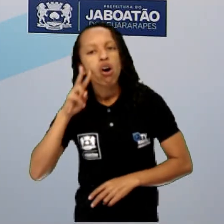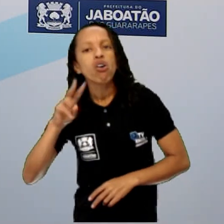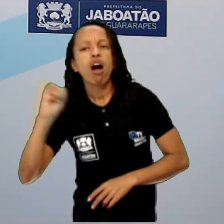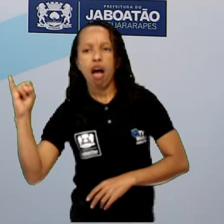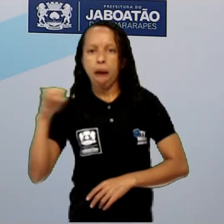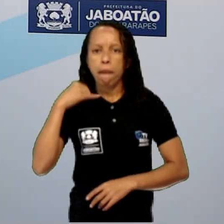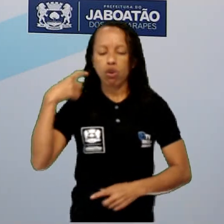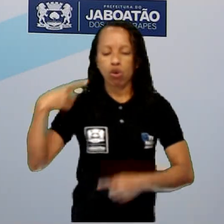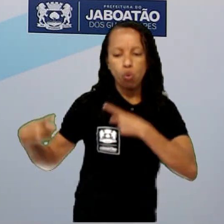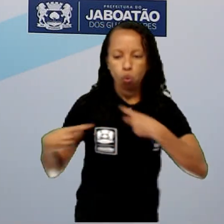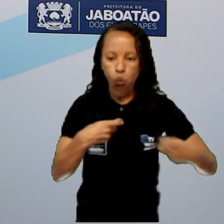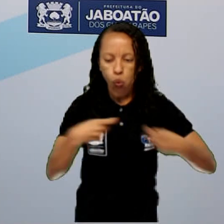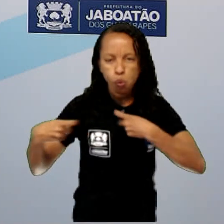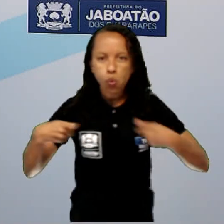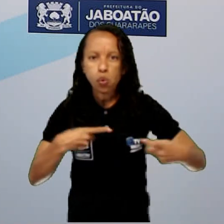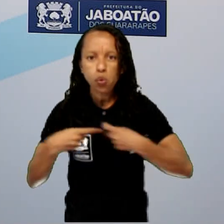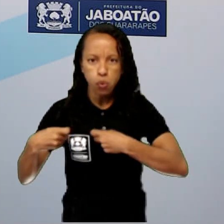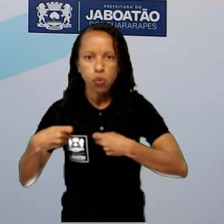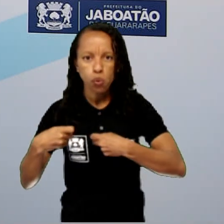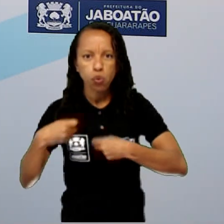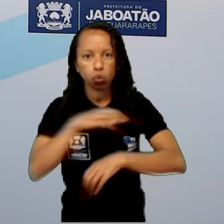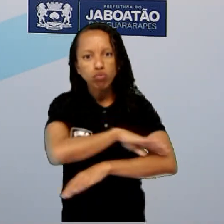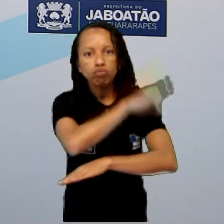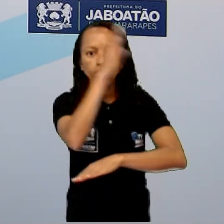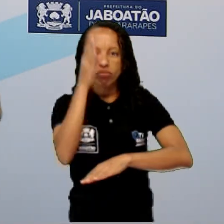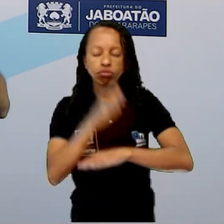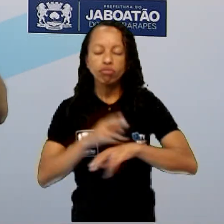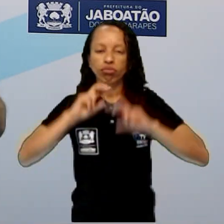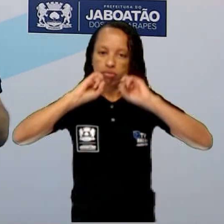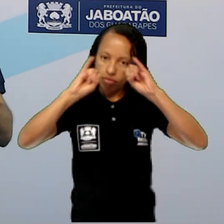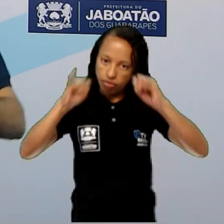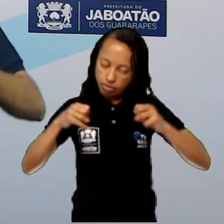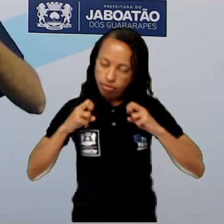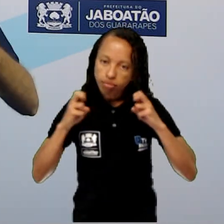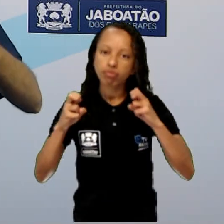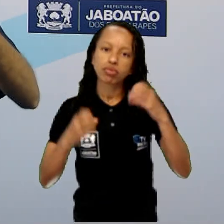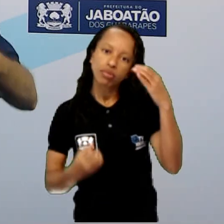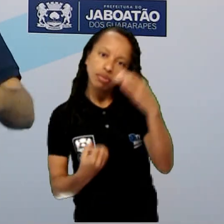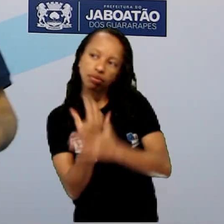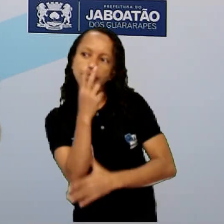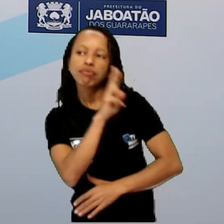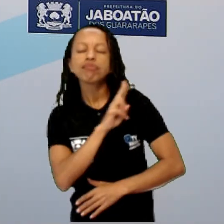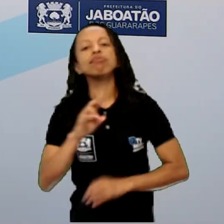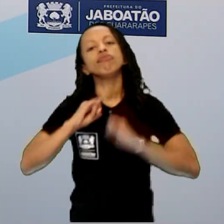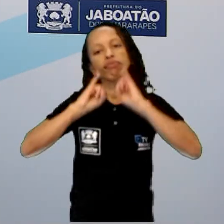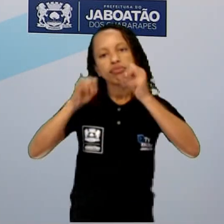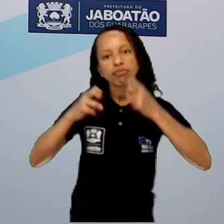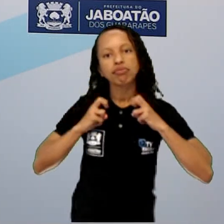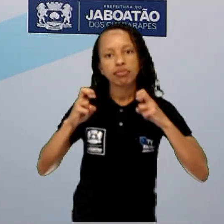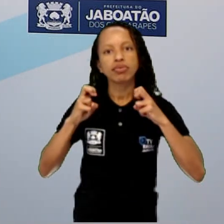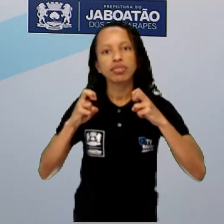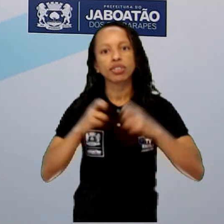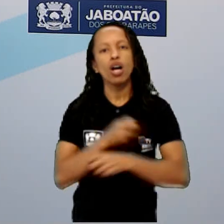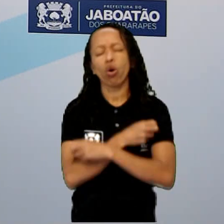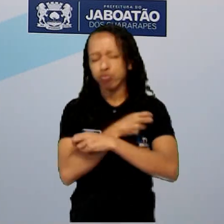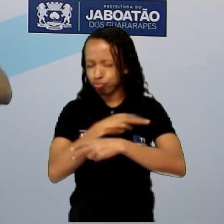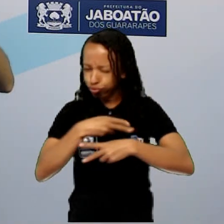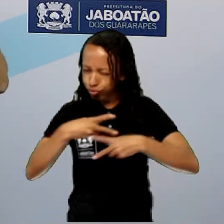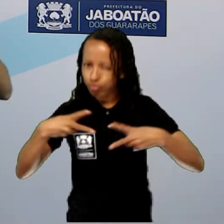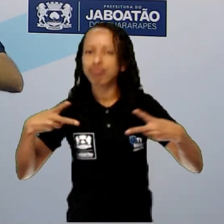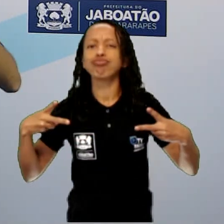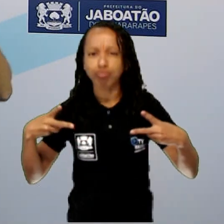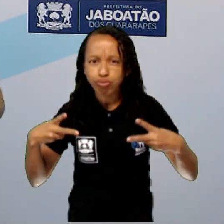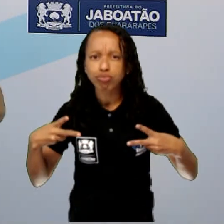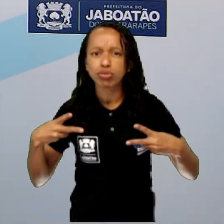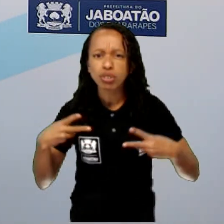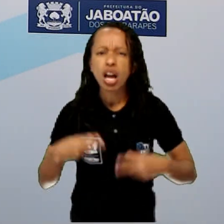Batalha dos Guararapes para a origem do nome Jaboatão dos Guararapes. Vê quanta coisa. A gente tem